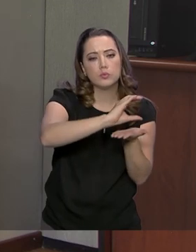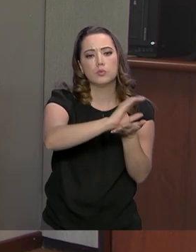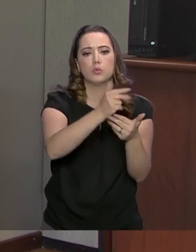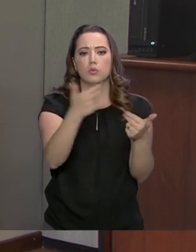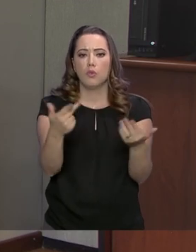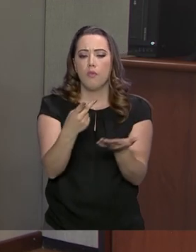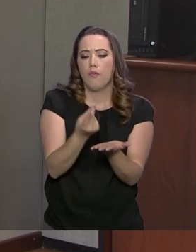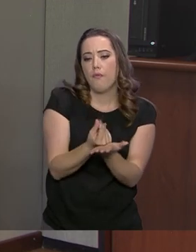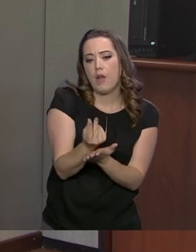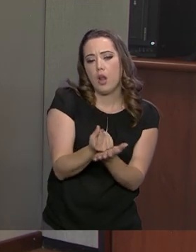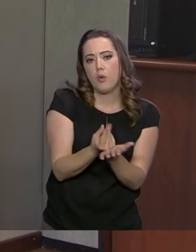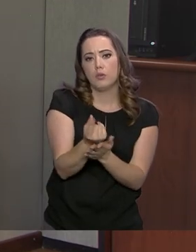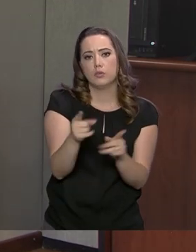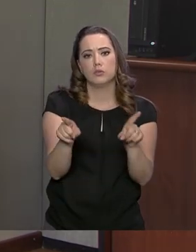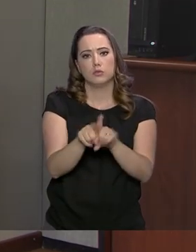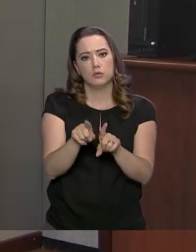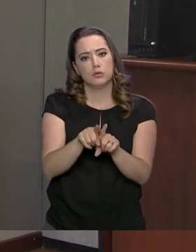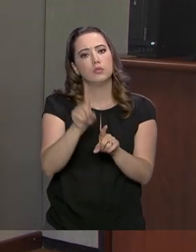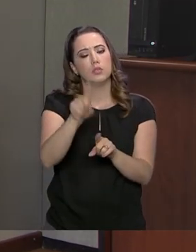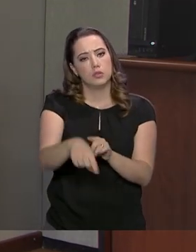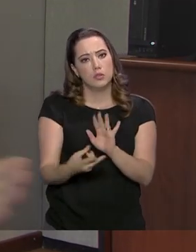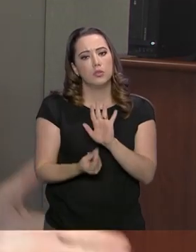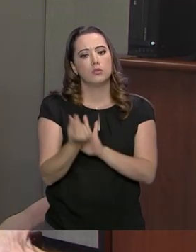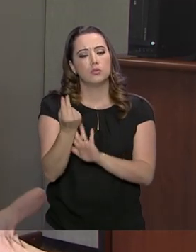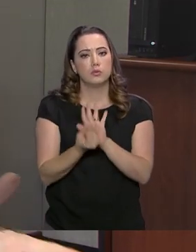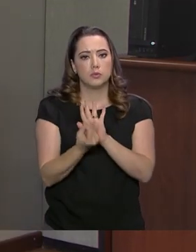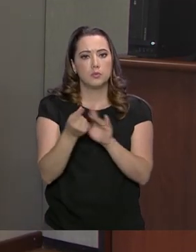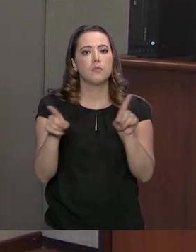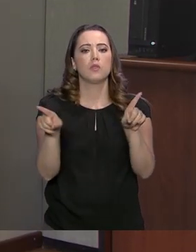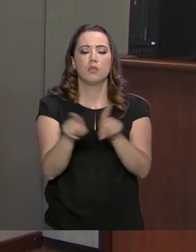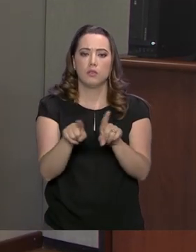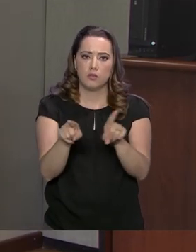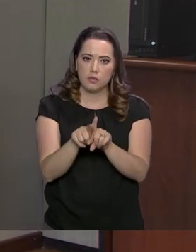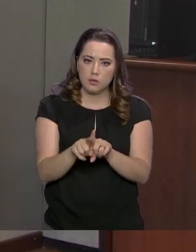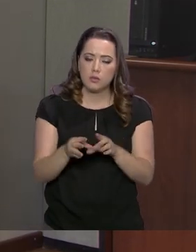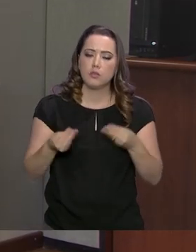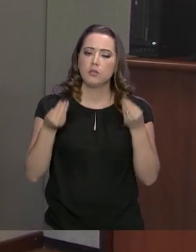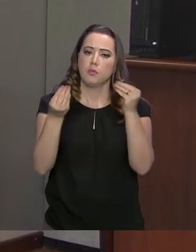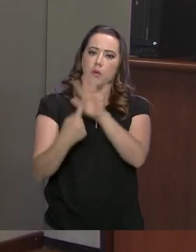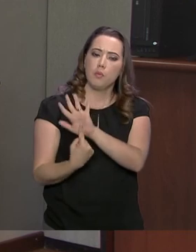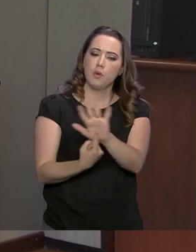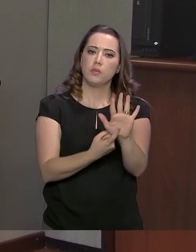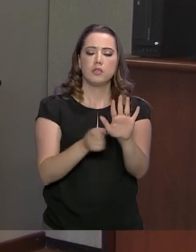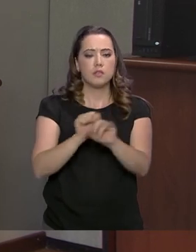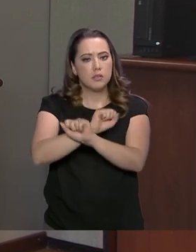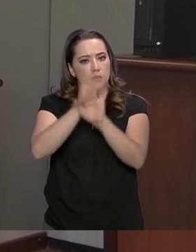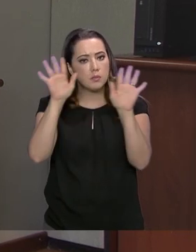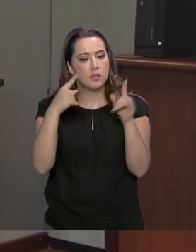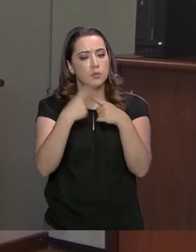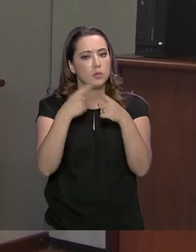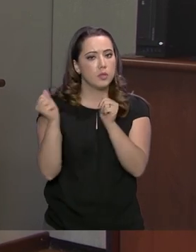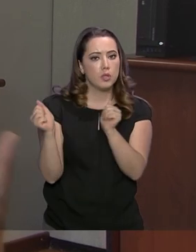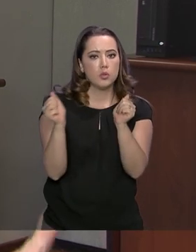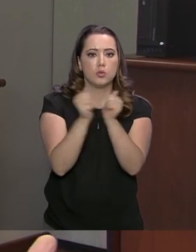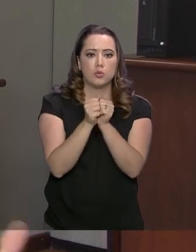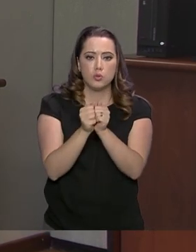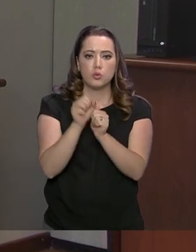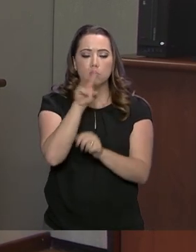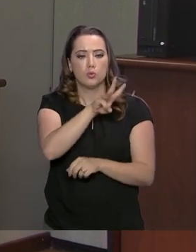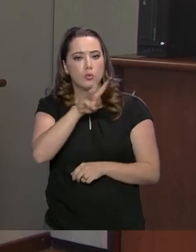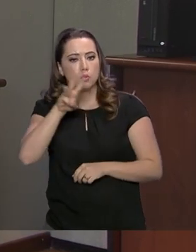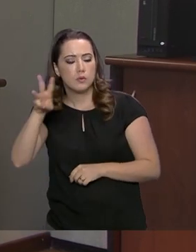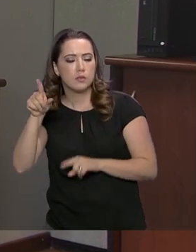contas desses recursos. E também dá ganhos de transparência, porque associada à plataforma você tem